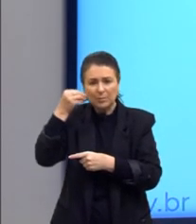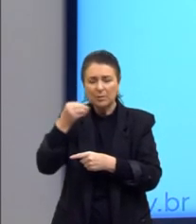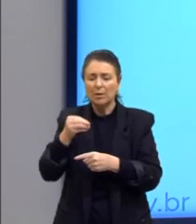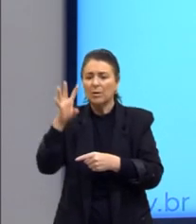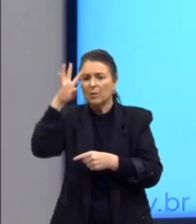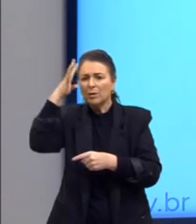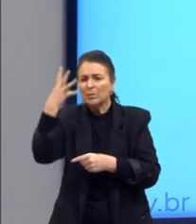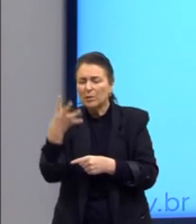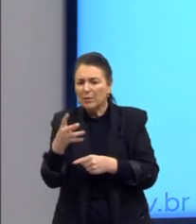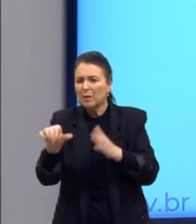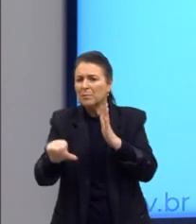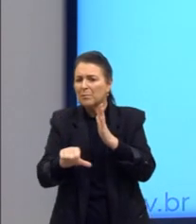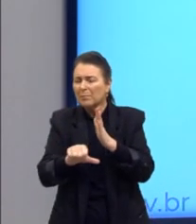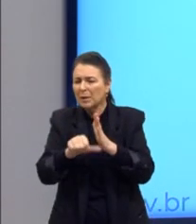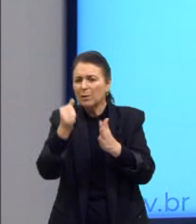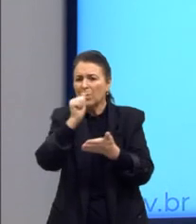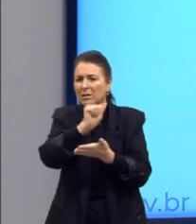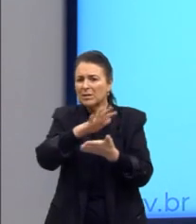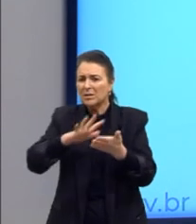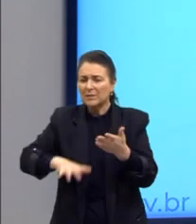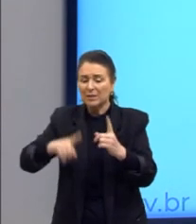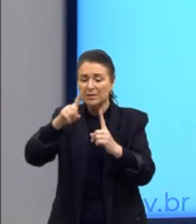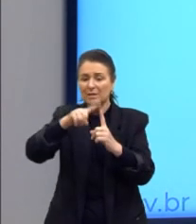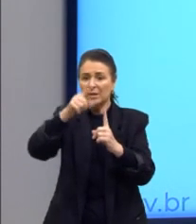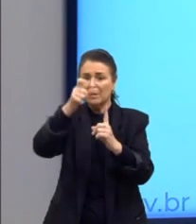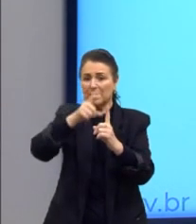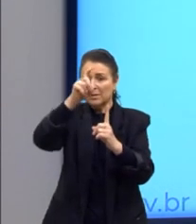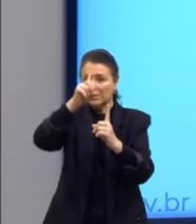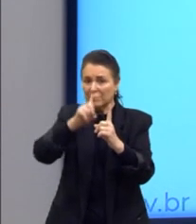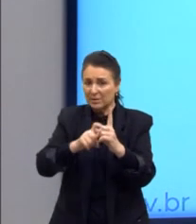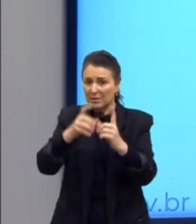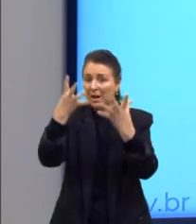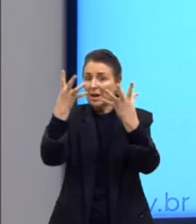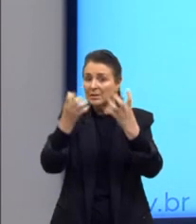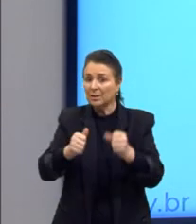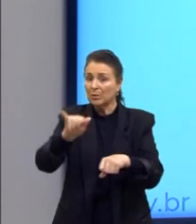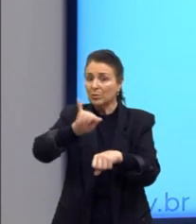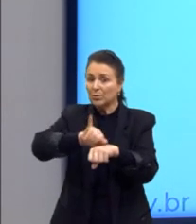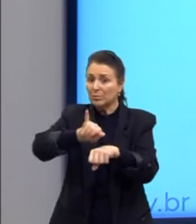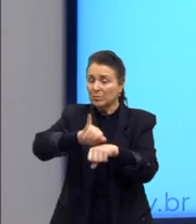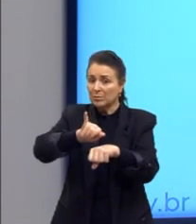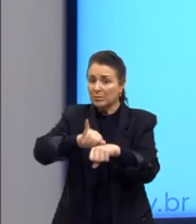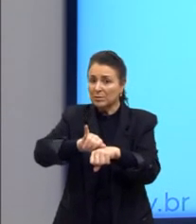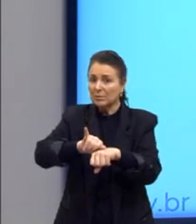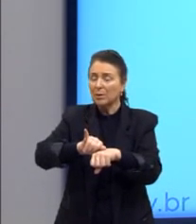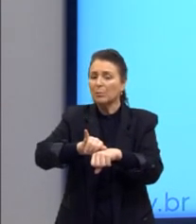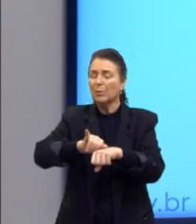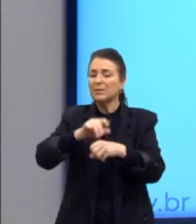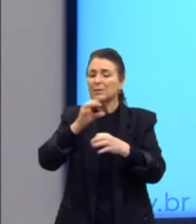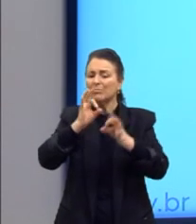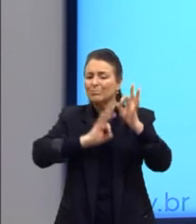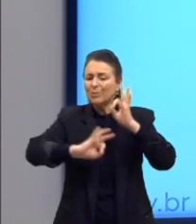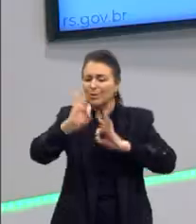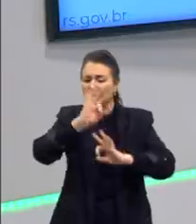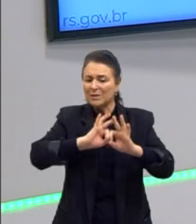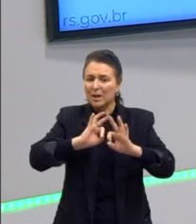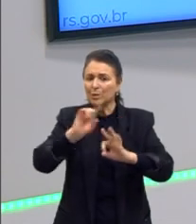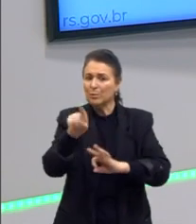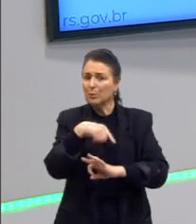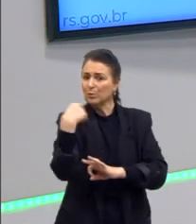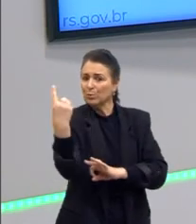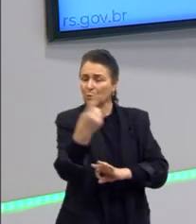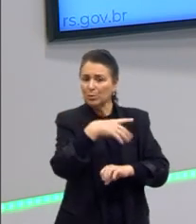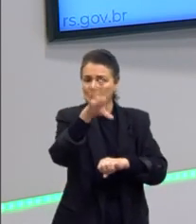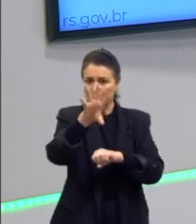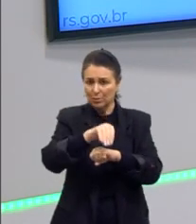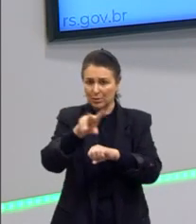resolverão melhor as tarefas da metafísica, admitindo que os objetos se deveriam regular pelo nosso conhecimento.